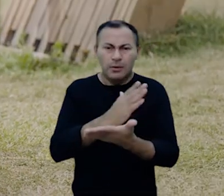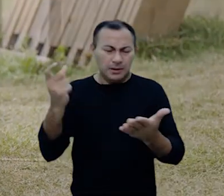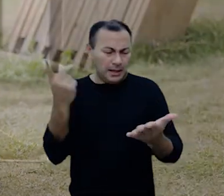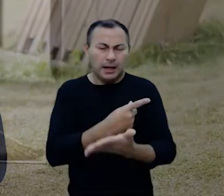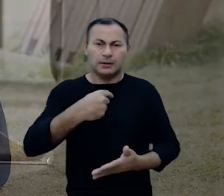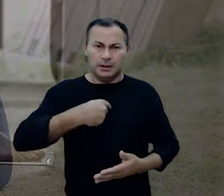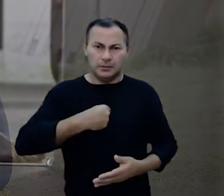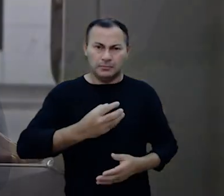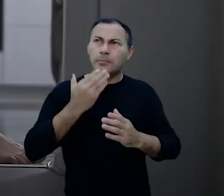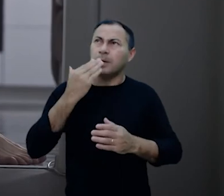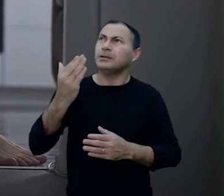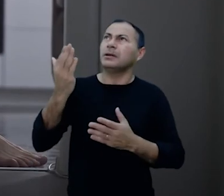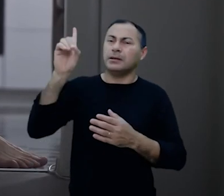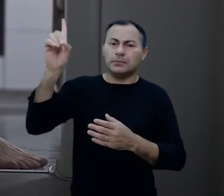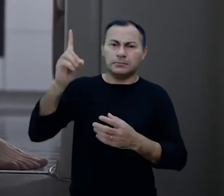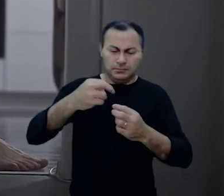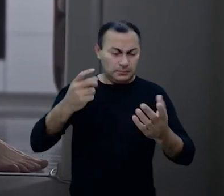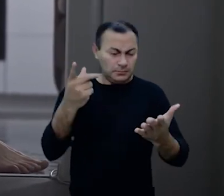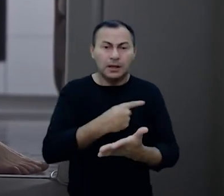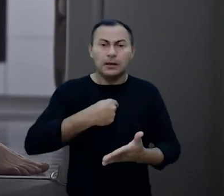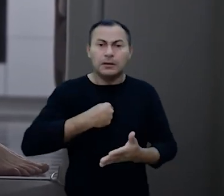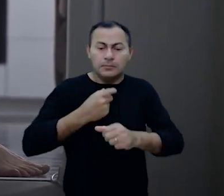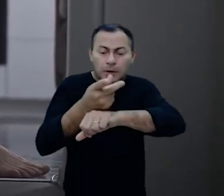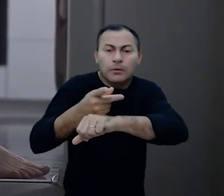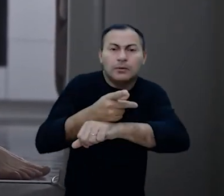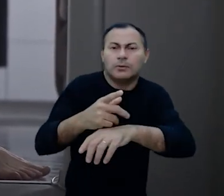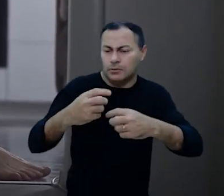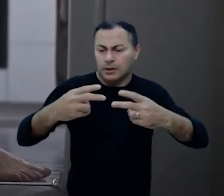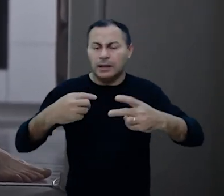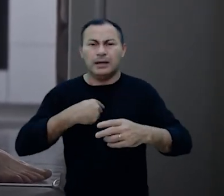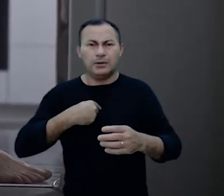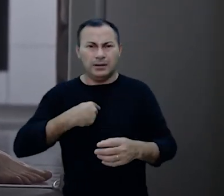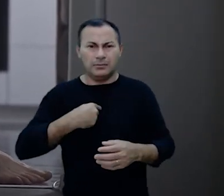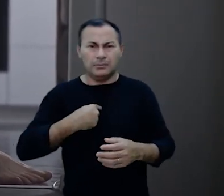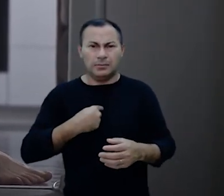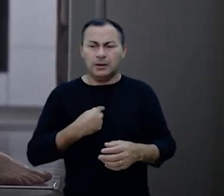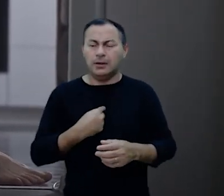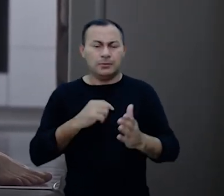para você mesmo algo errado na forma em que eu estou pedindo algo errado como estou buscando algo errado será com o que eu